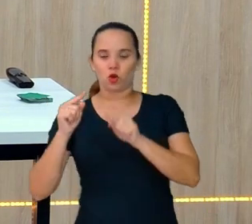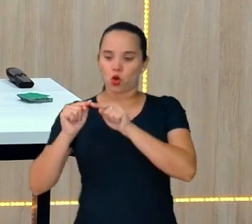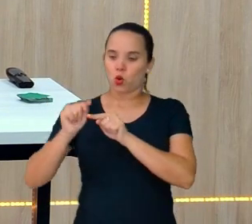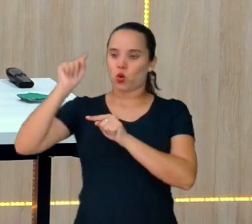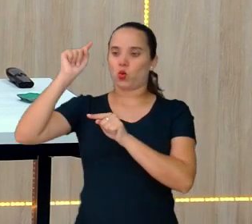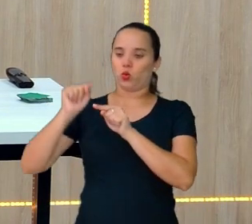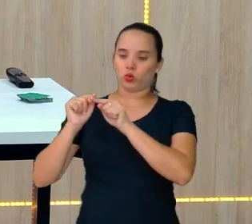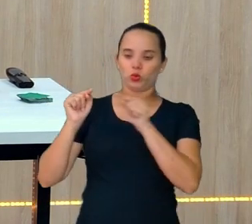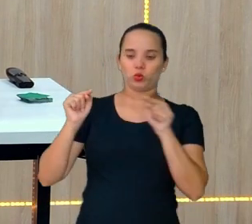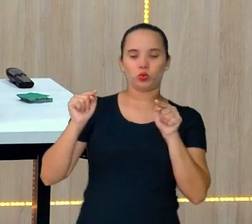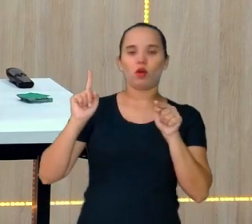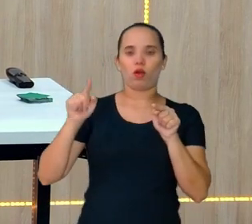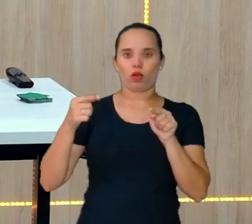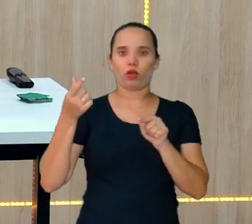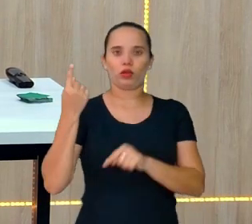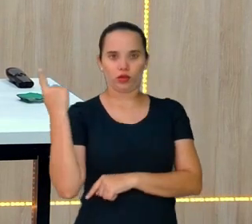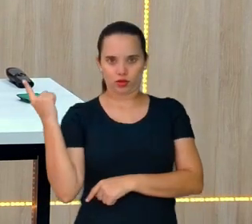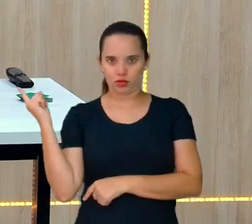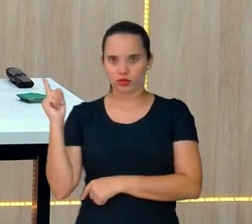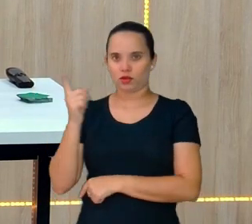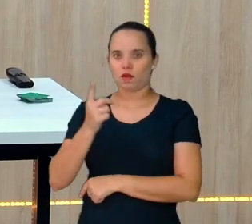botando outro aqui, tá gente?